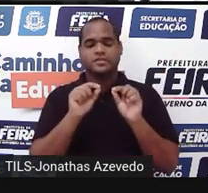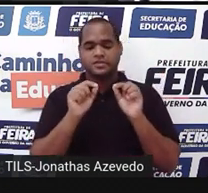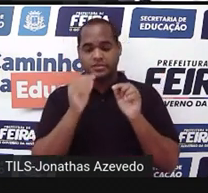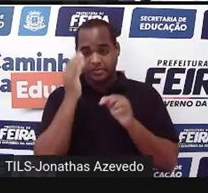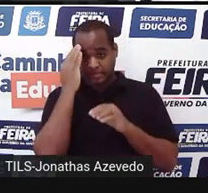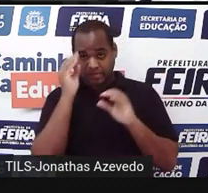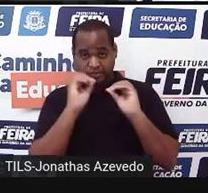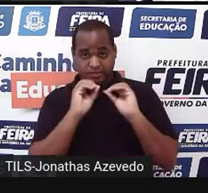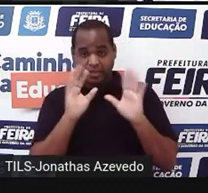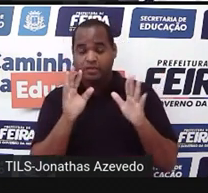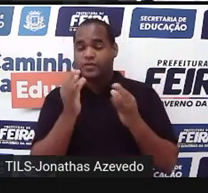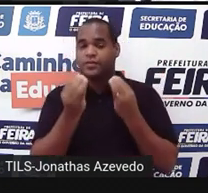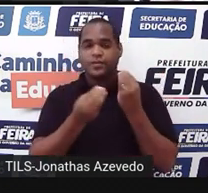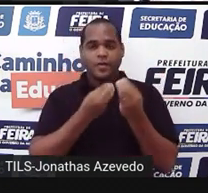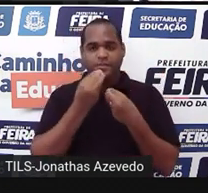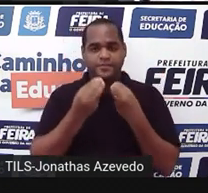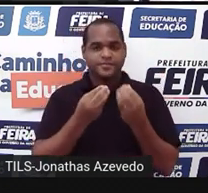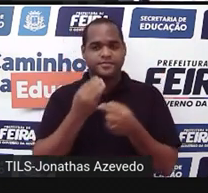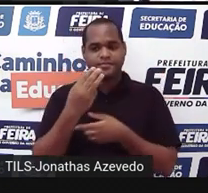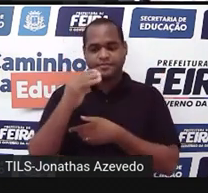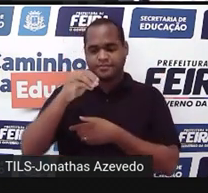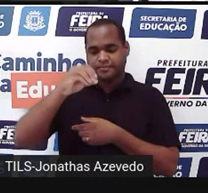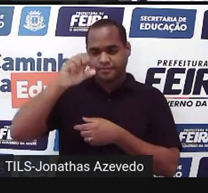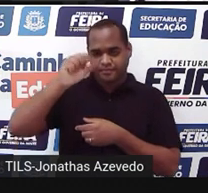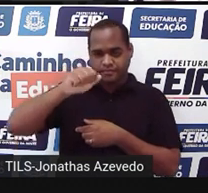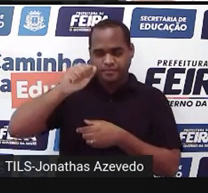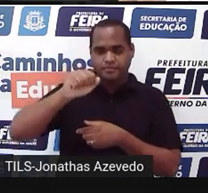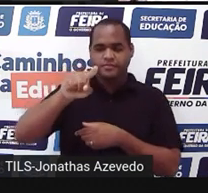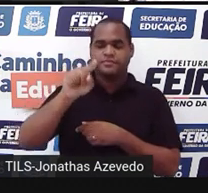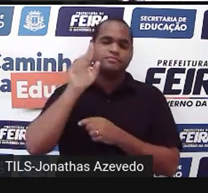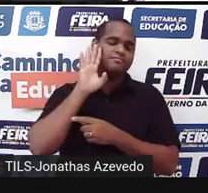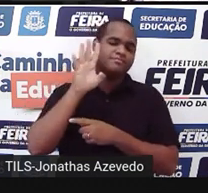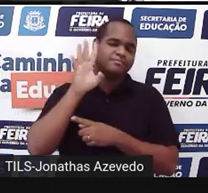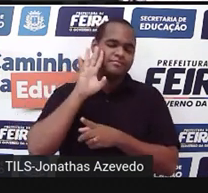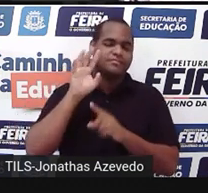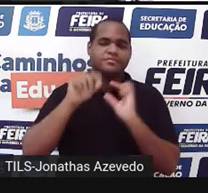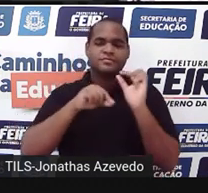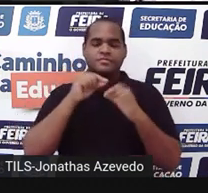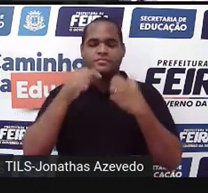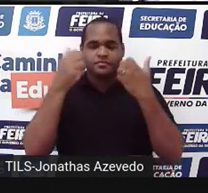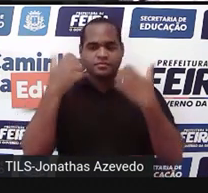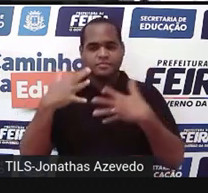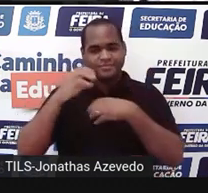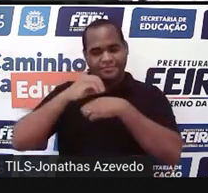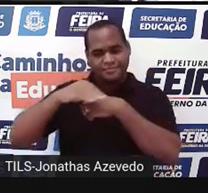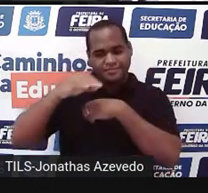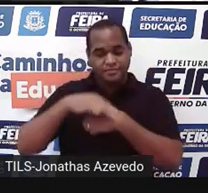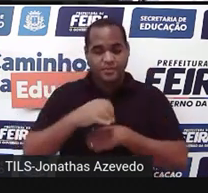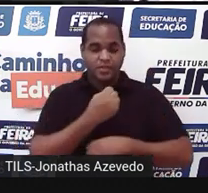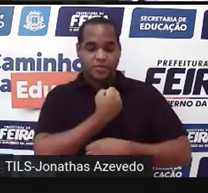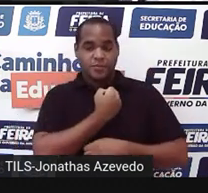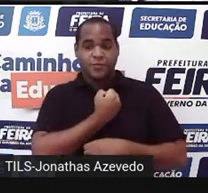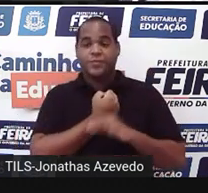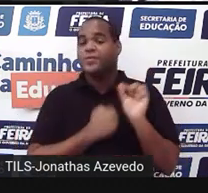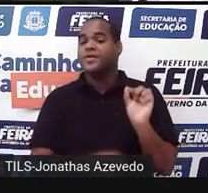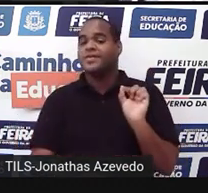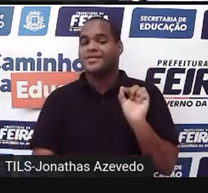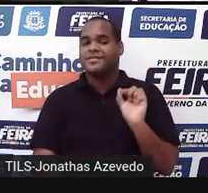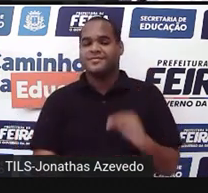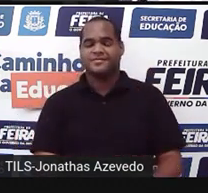entendeu até aqui e aí eu te dou 30 segundos para você pensar, né, e dizer ali qual é o seu numerozinho, tá bom?